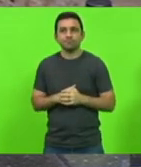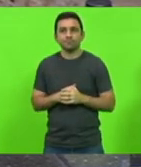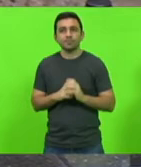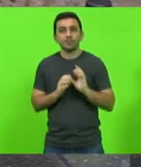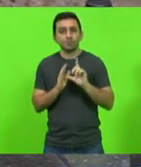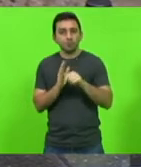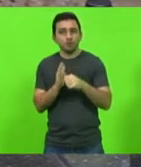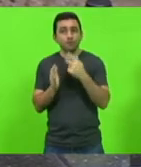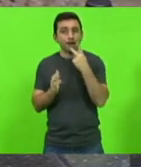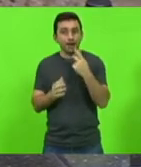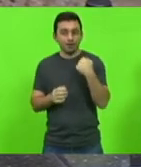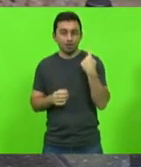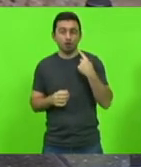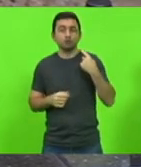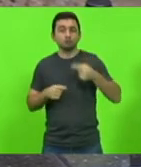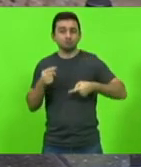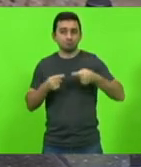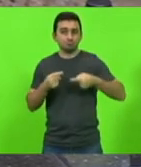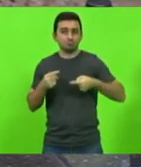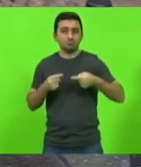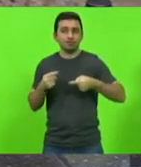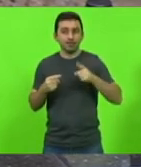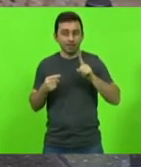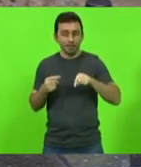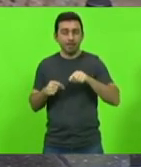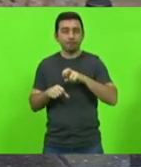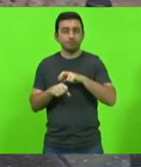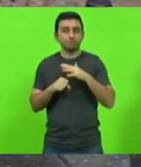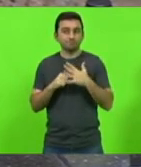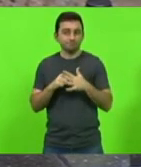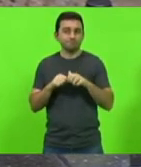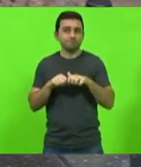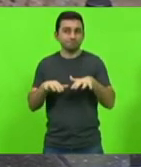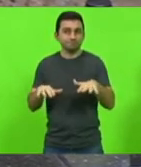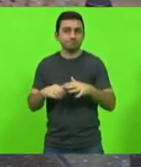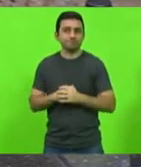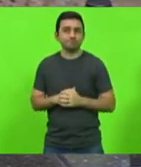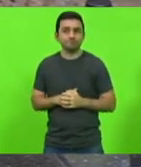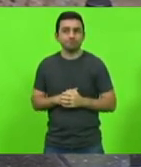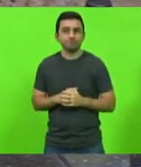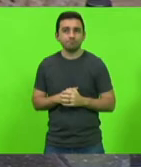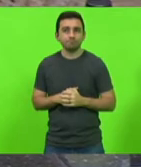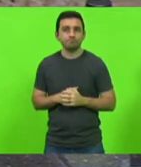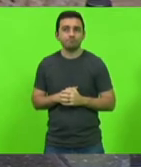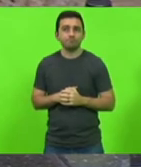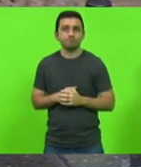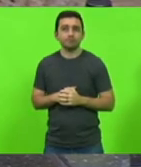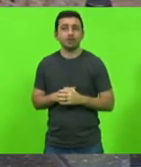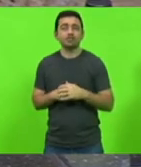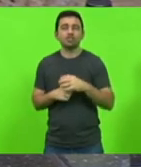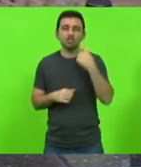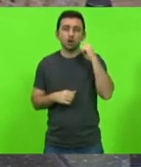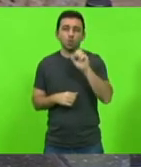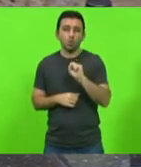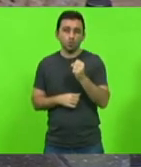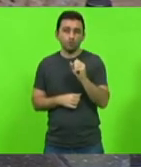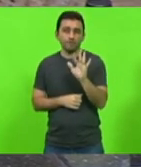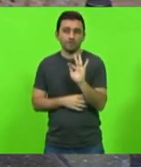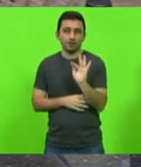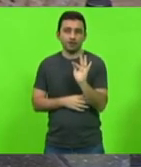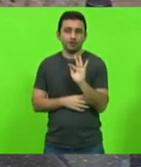nós é que politizamos essa pandemia pois bem dia 8 de fevereiro